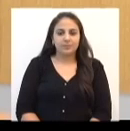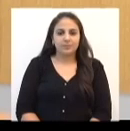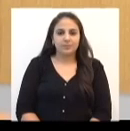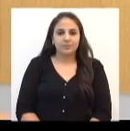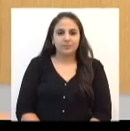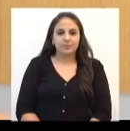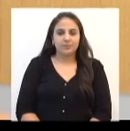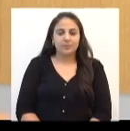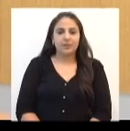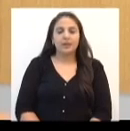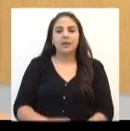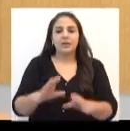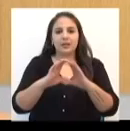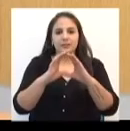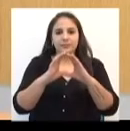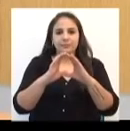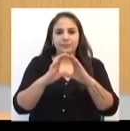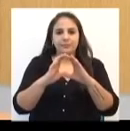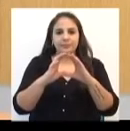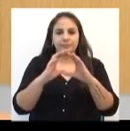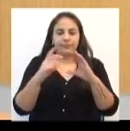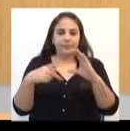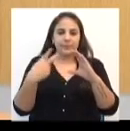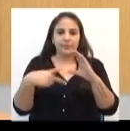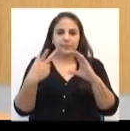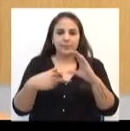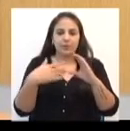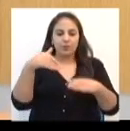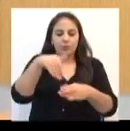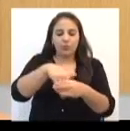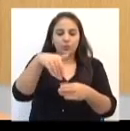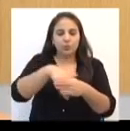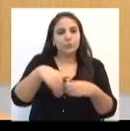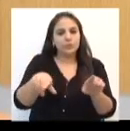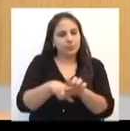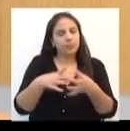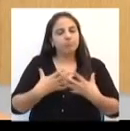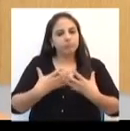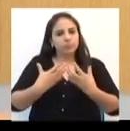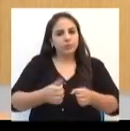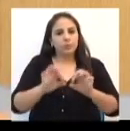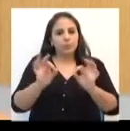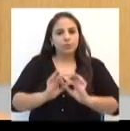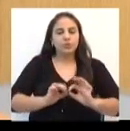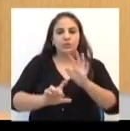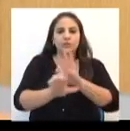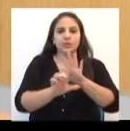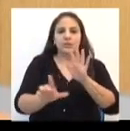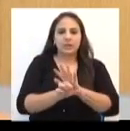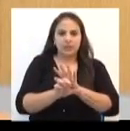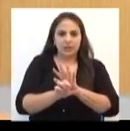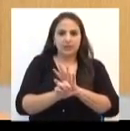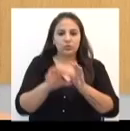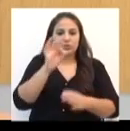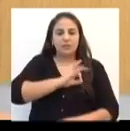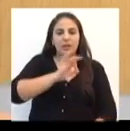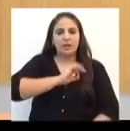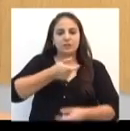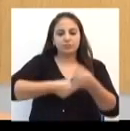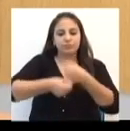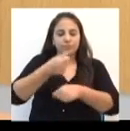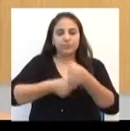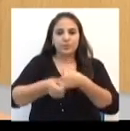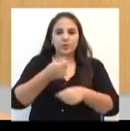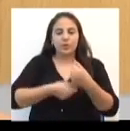A Câmara de Vereadores votou e aprovou o projeto de lei que reajusta os salários da administração. O